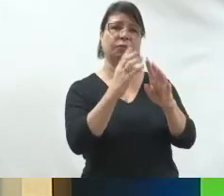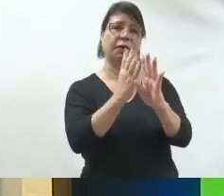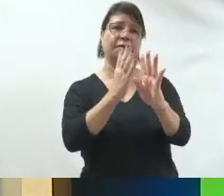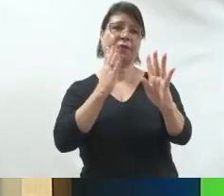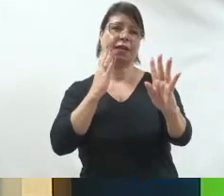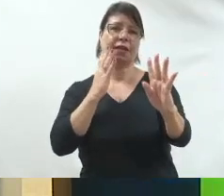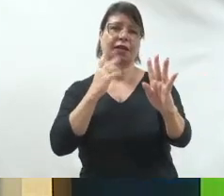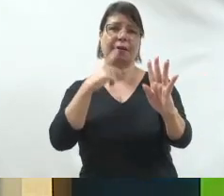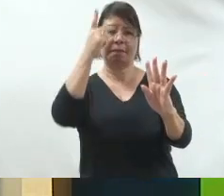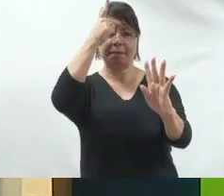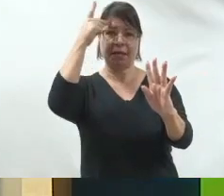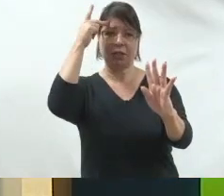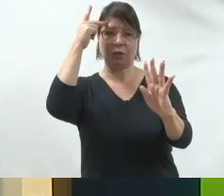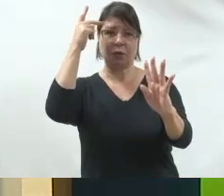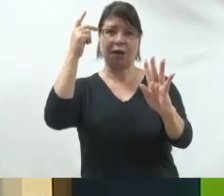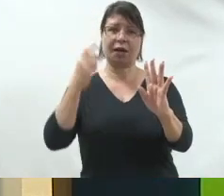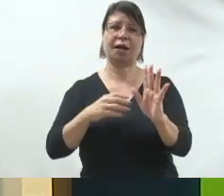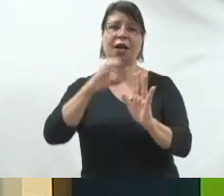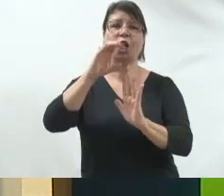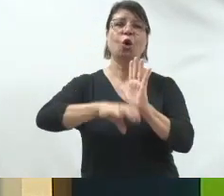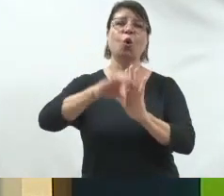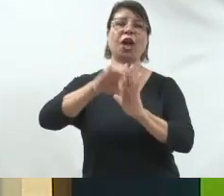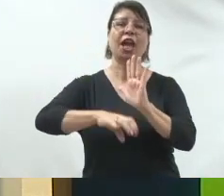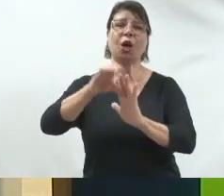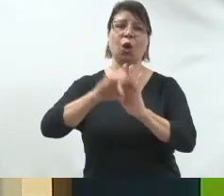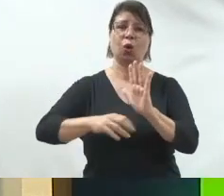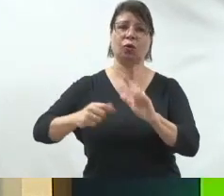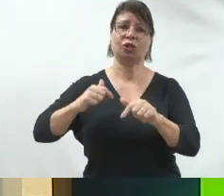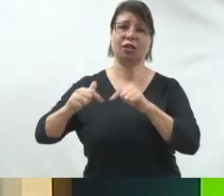currículo, porque acho que político ele é a agência de recursos humanos.